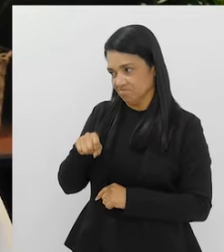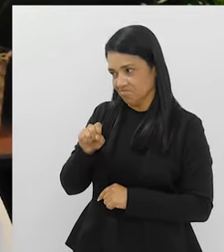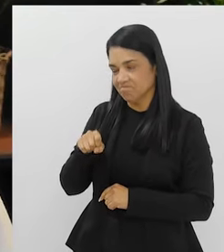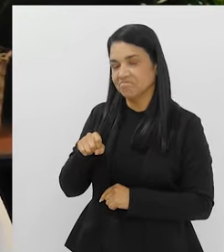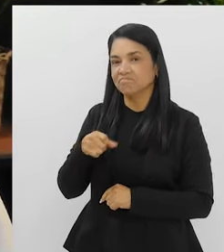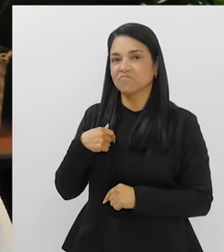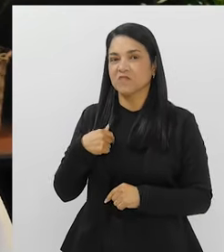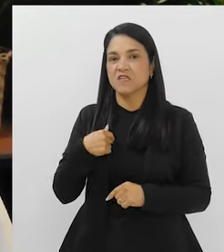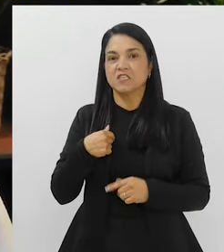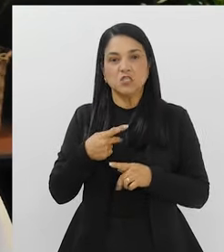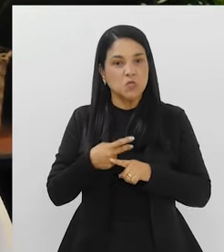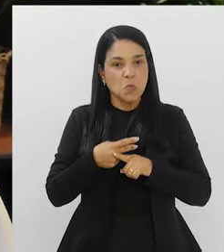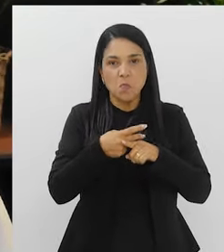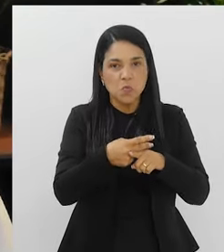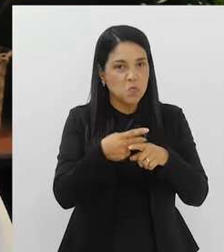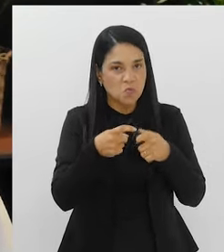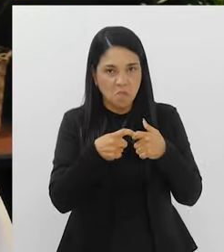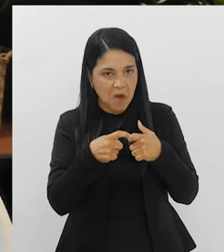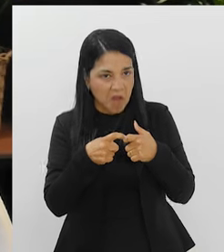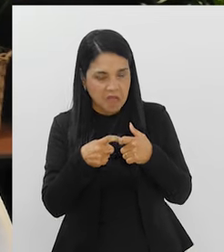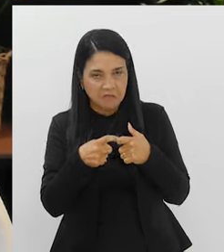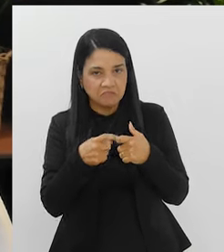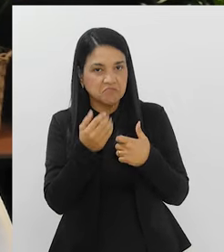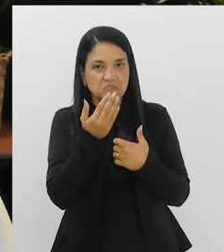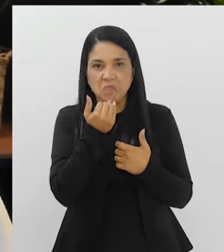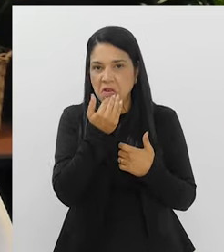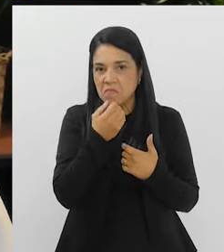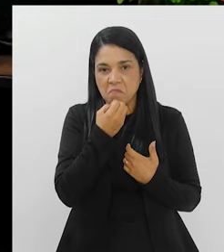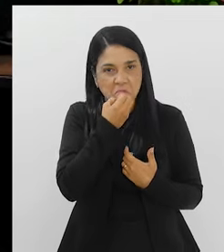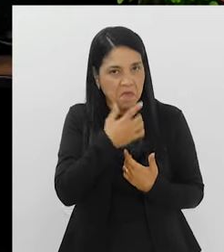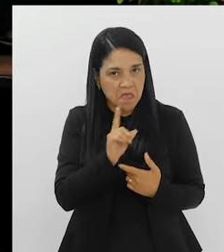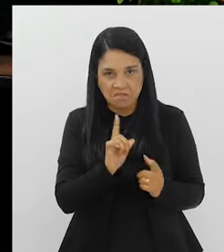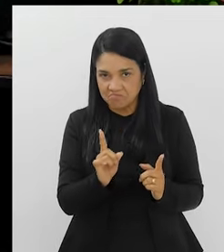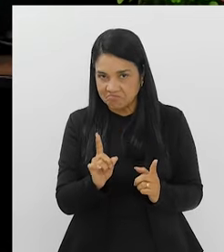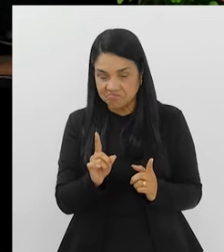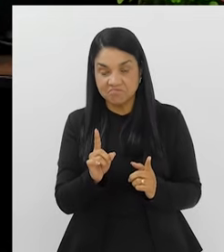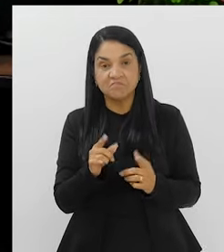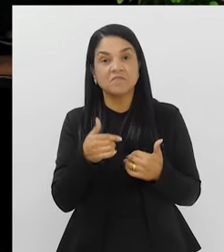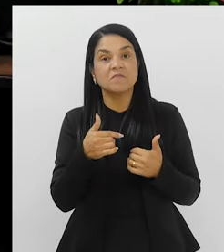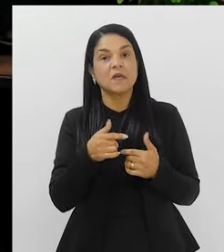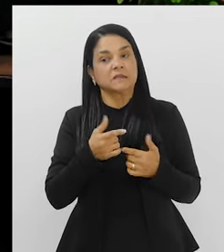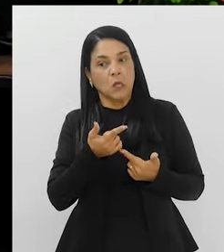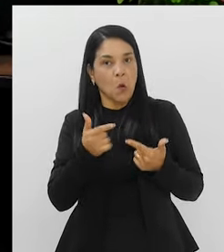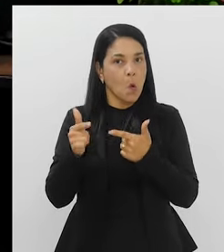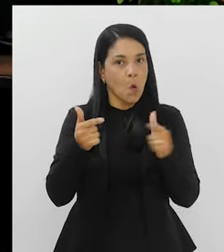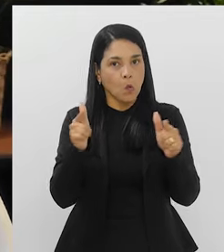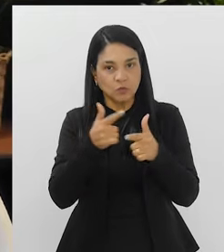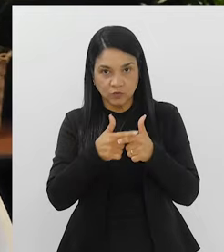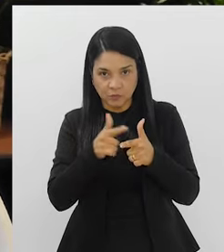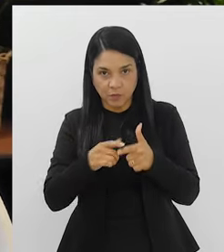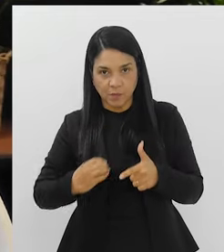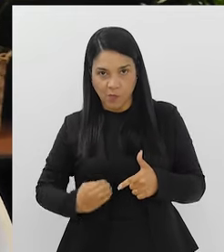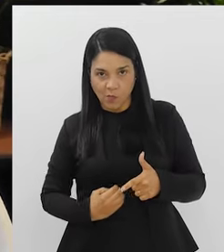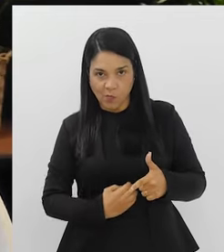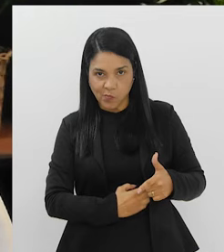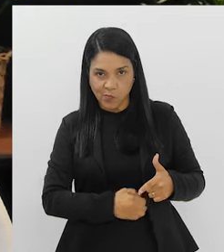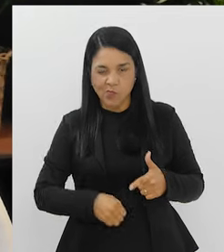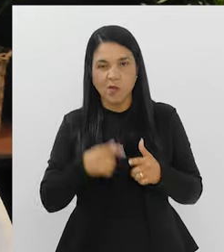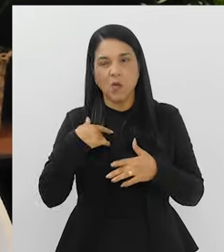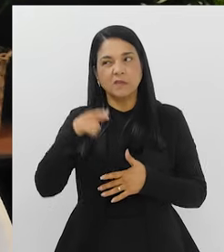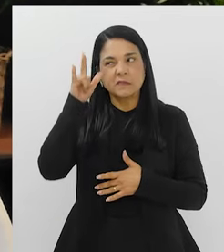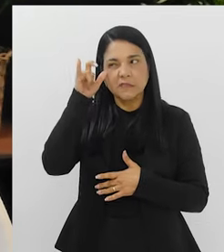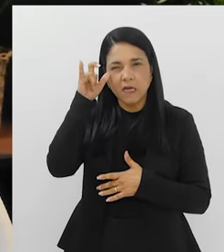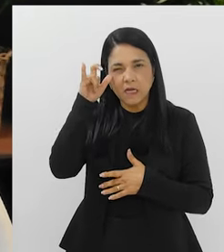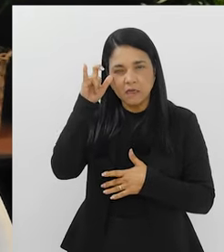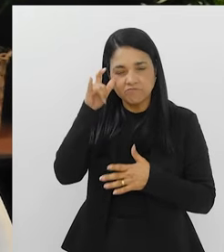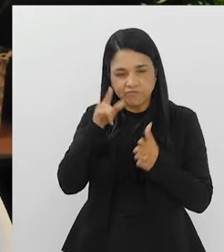gente não procura o médico, a gente não se alimenta bem, mas existem também outros problemas no intestino. Eu vi no Instagram,